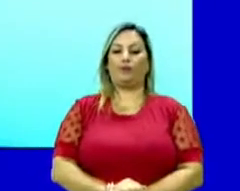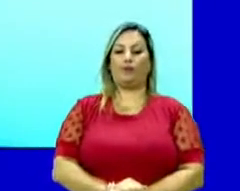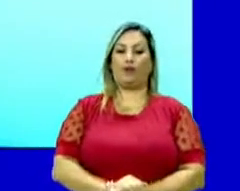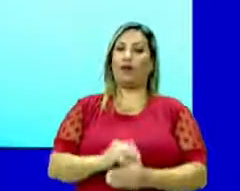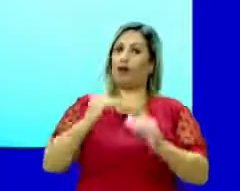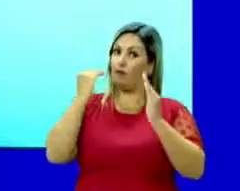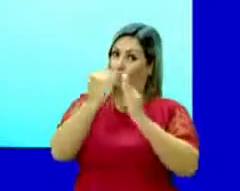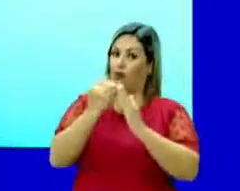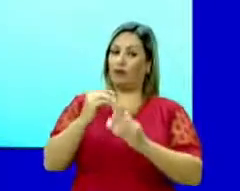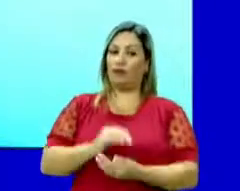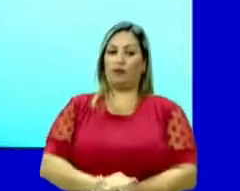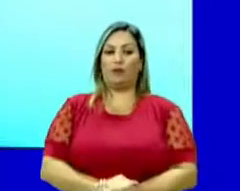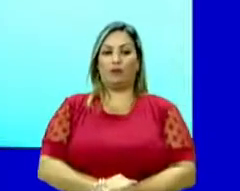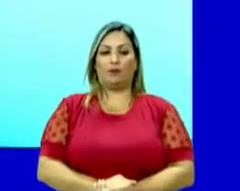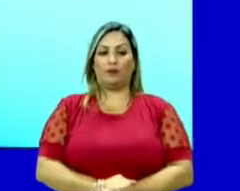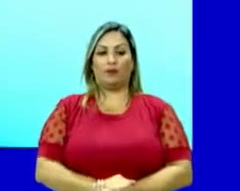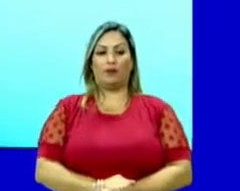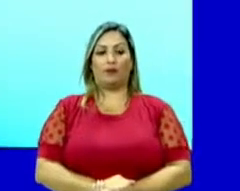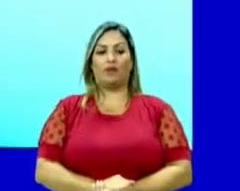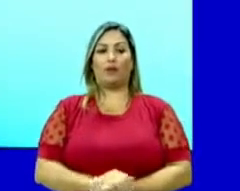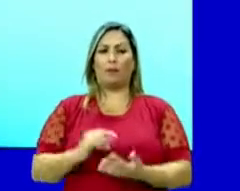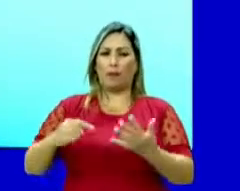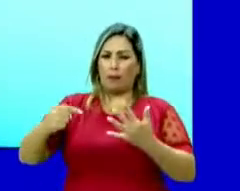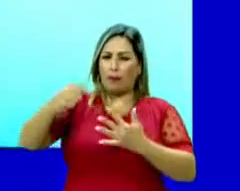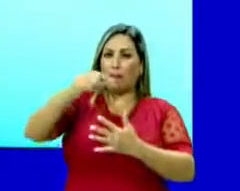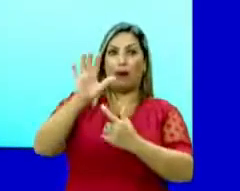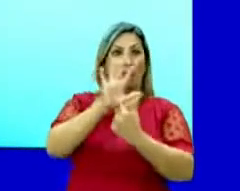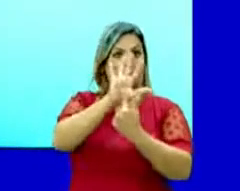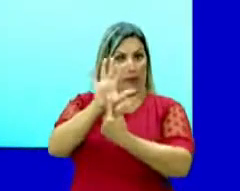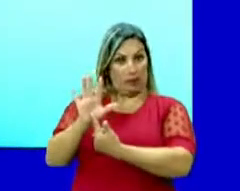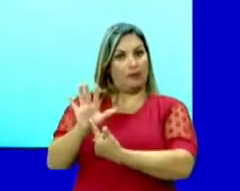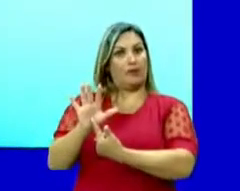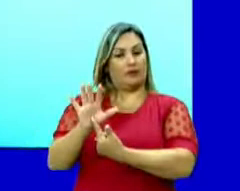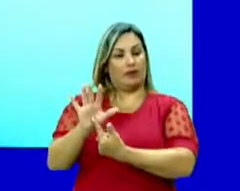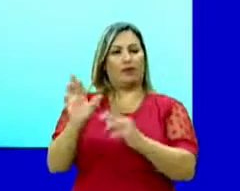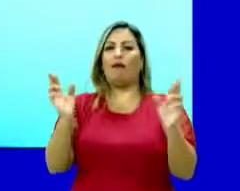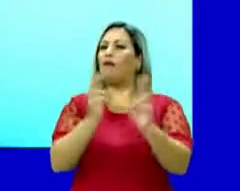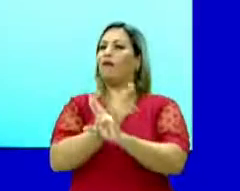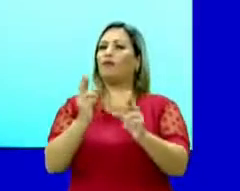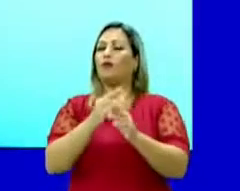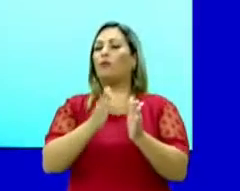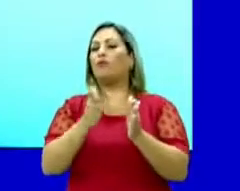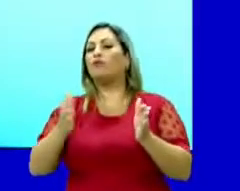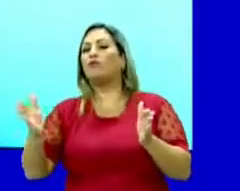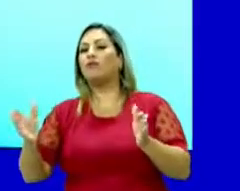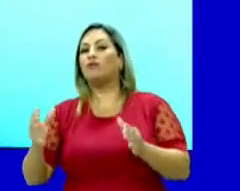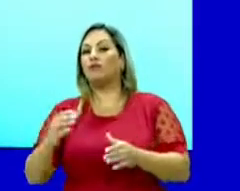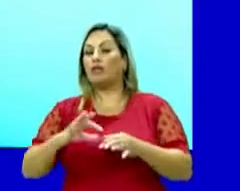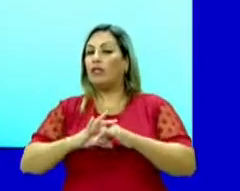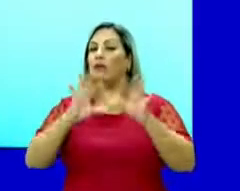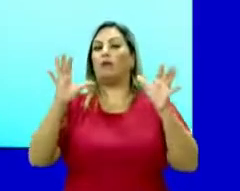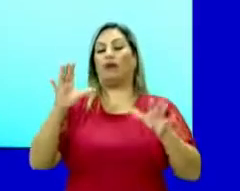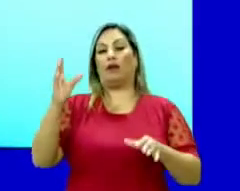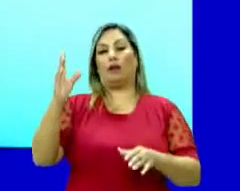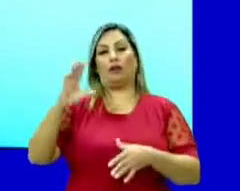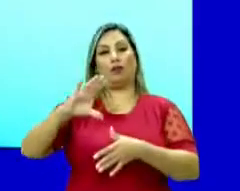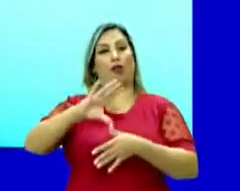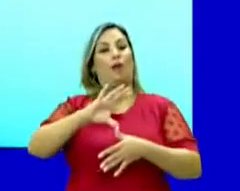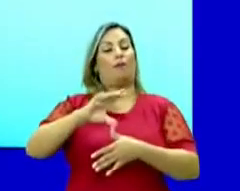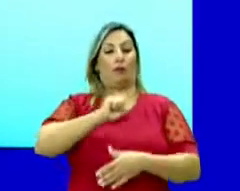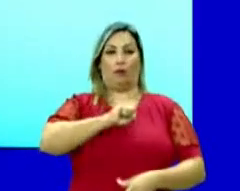Avançando. Os fatos apresentados se relacionam ao processo de independência da América